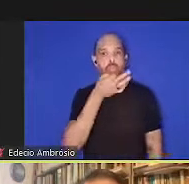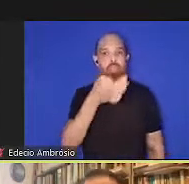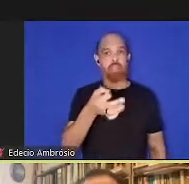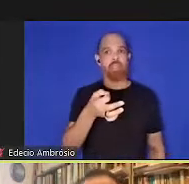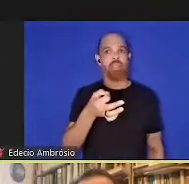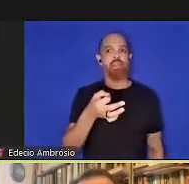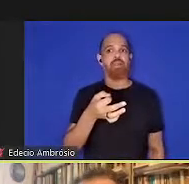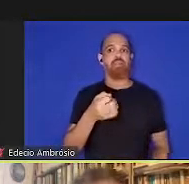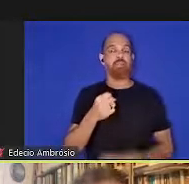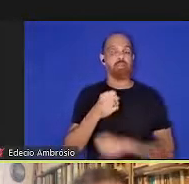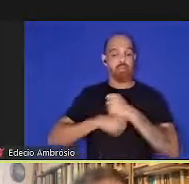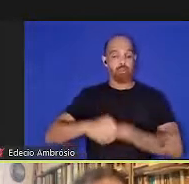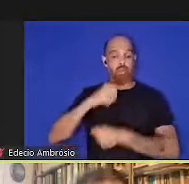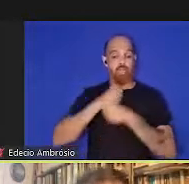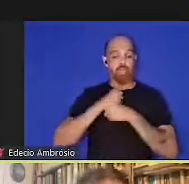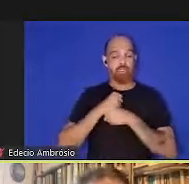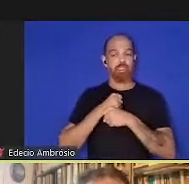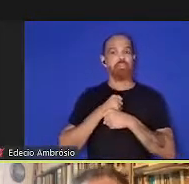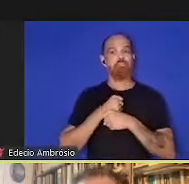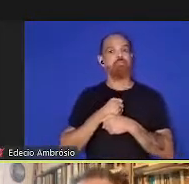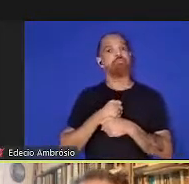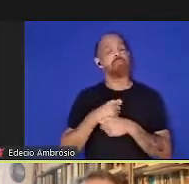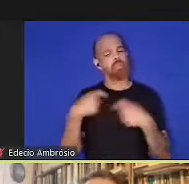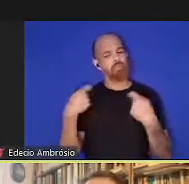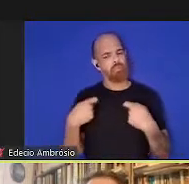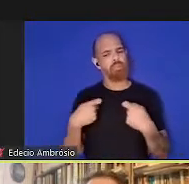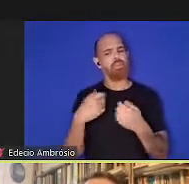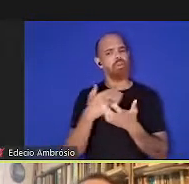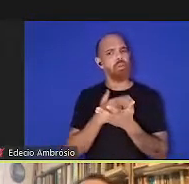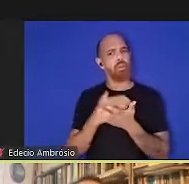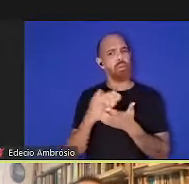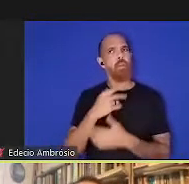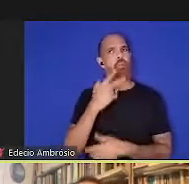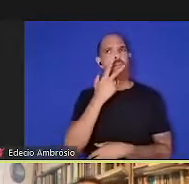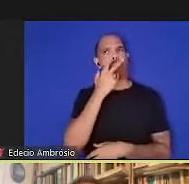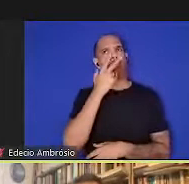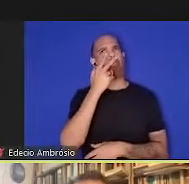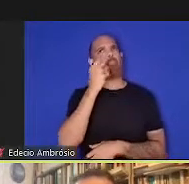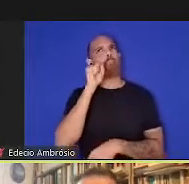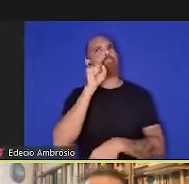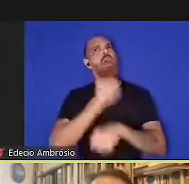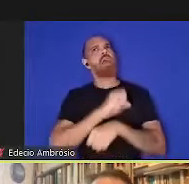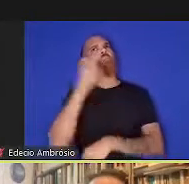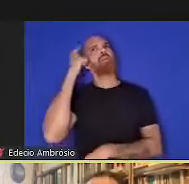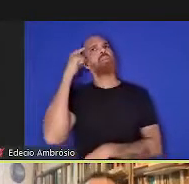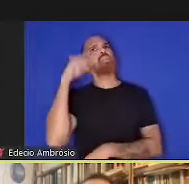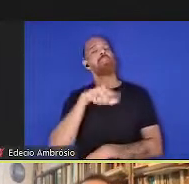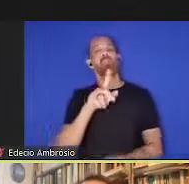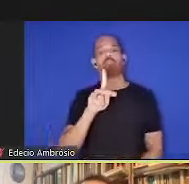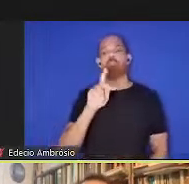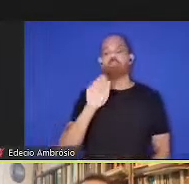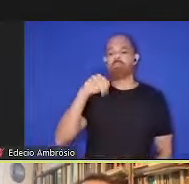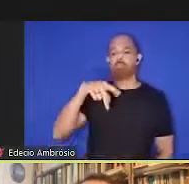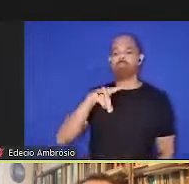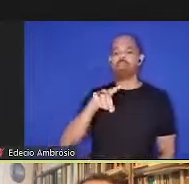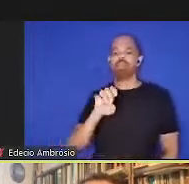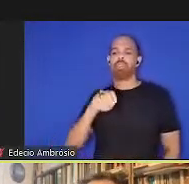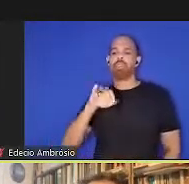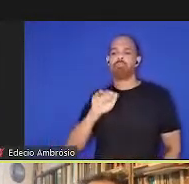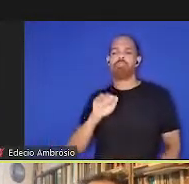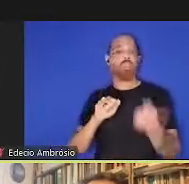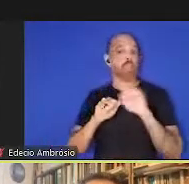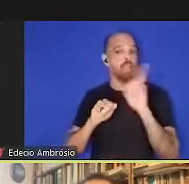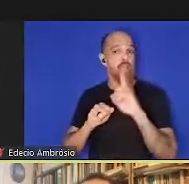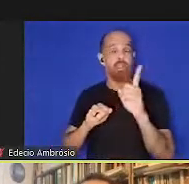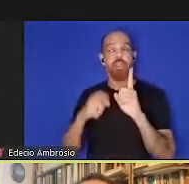ano passado que nós devíamos começar a parar de pensar nisso como uma pandemia devemos prestar mais atenção a